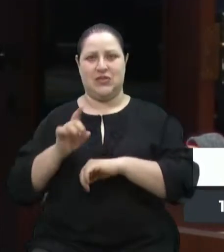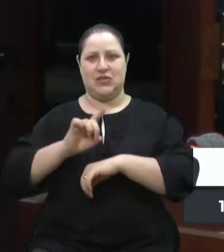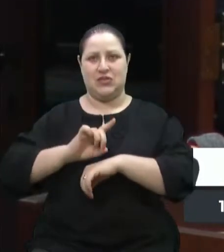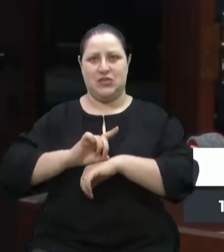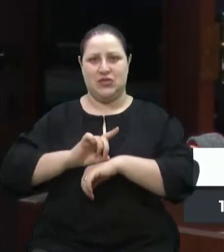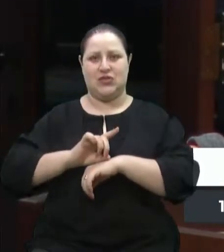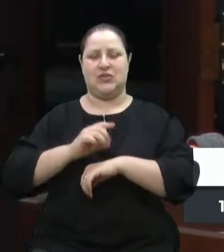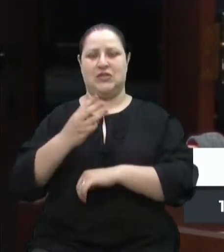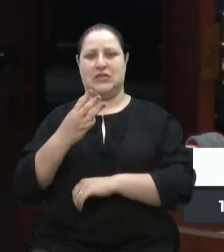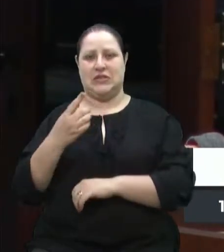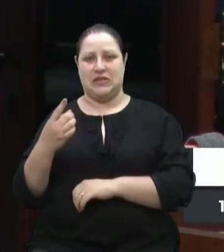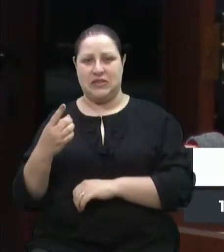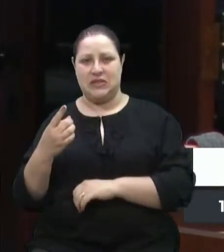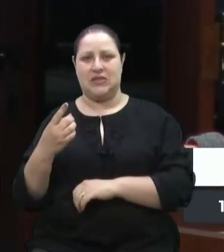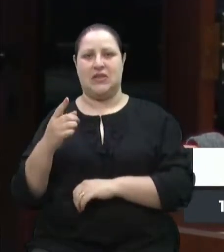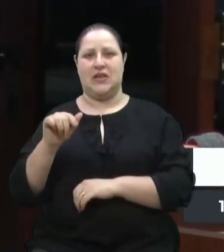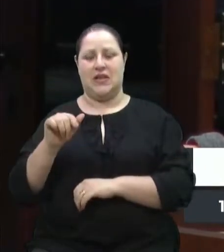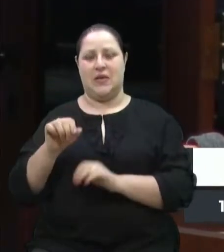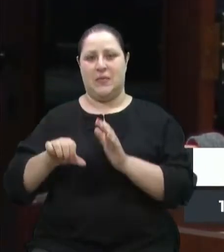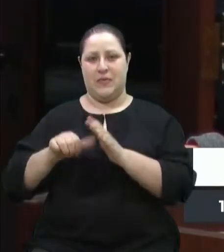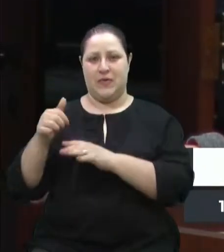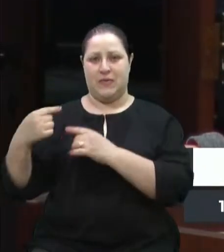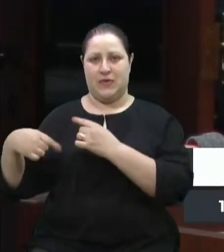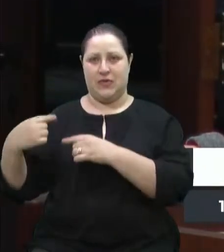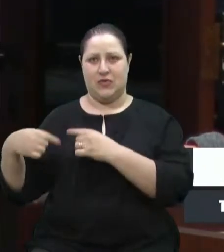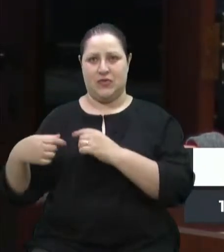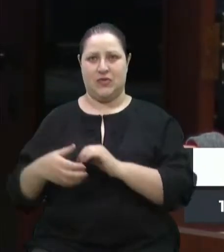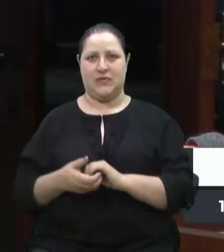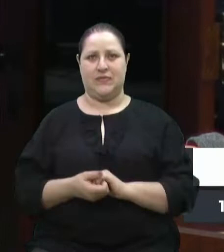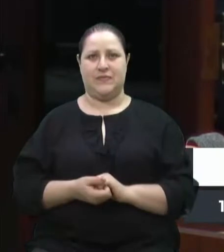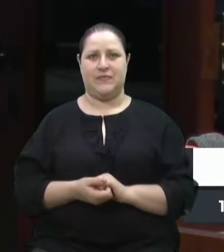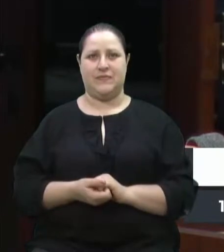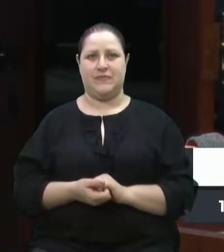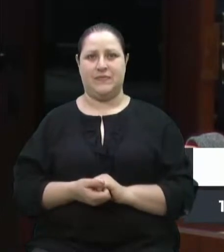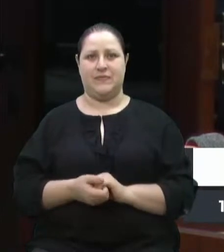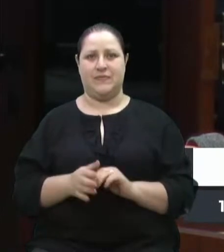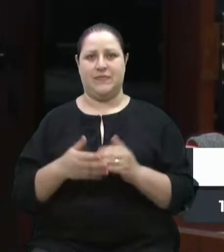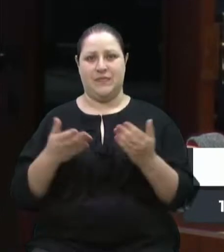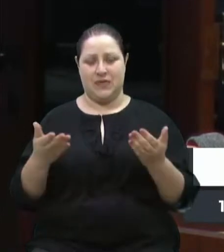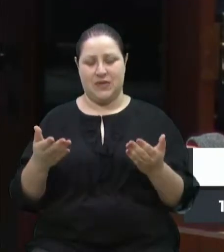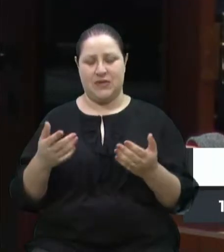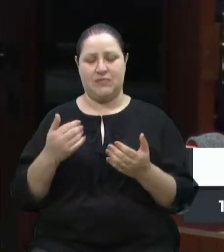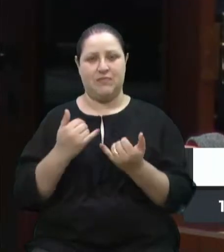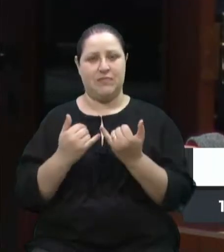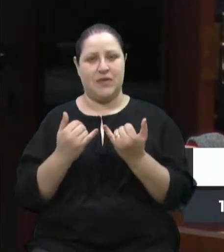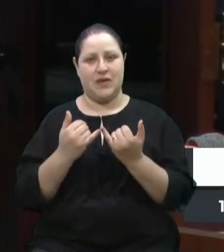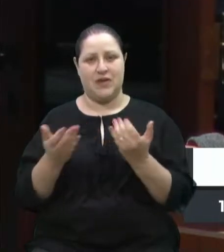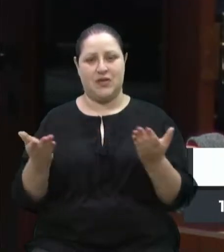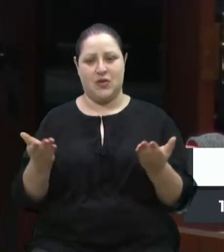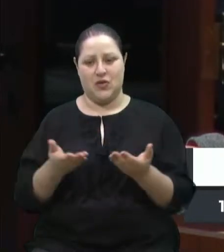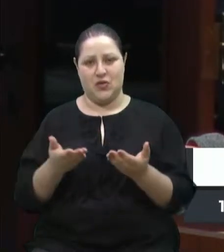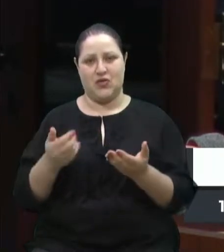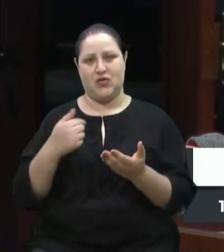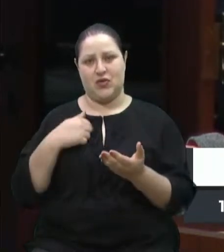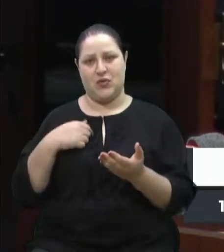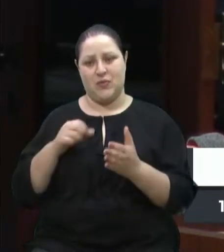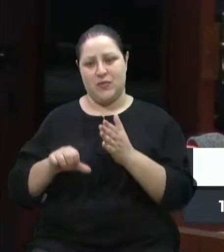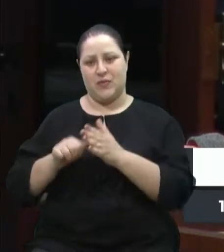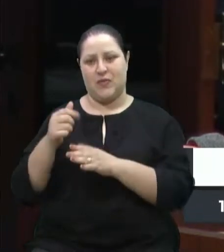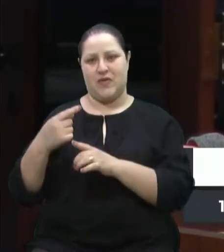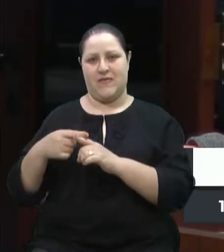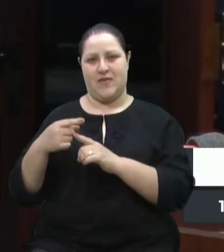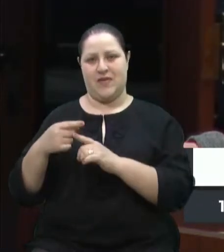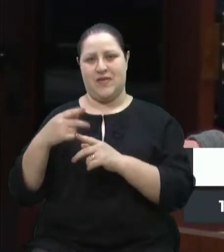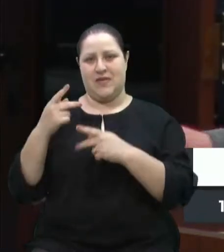31, que foi o dia da primeira discussão. Então, é como se hoje eu estivesse falando pela primeira